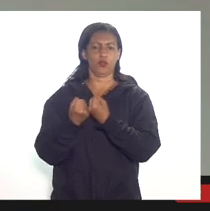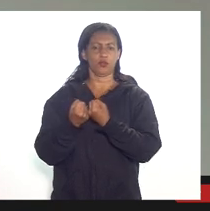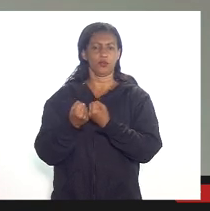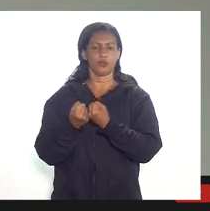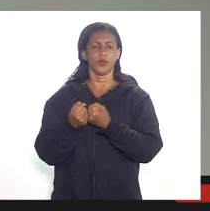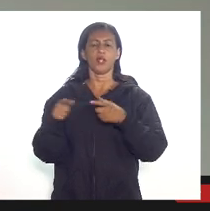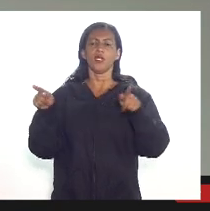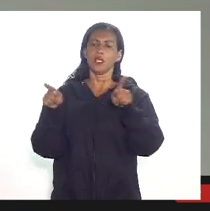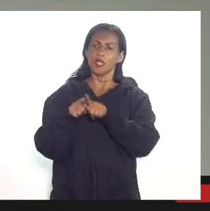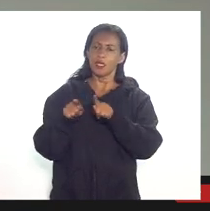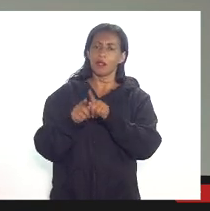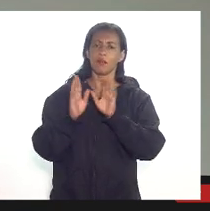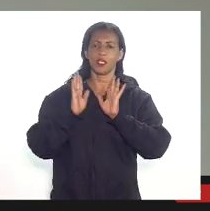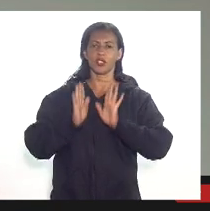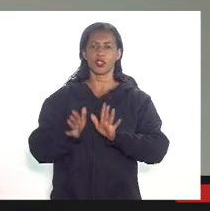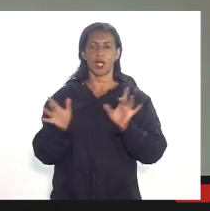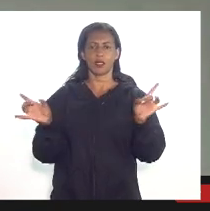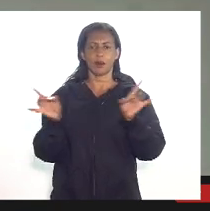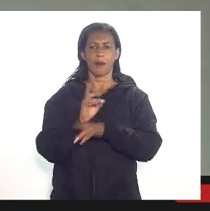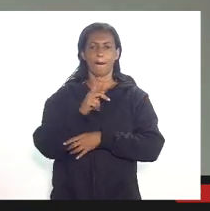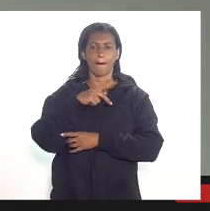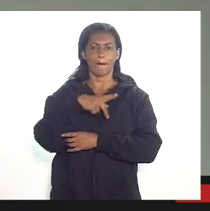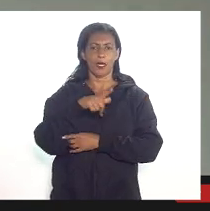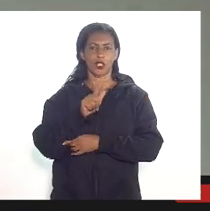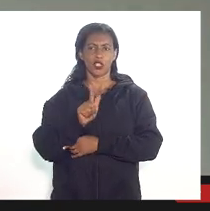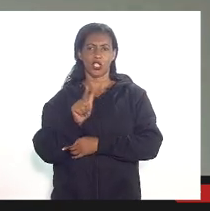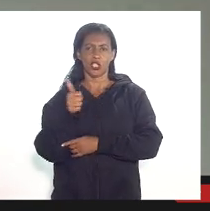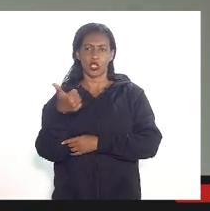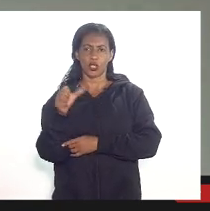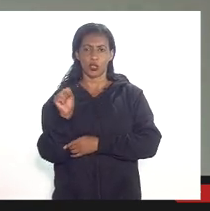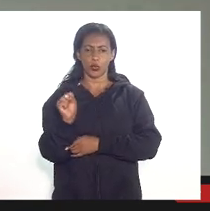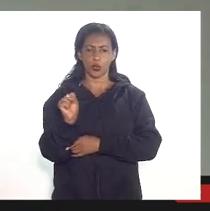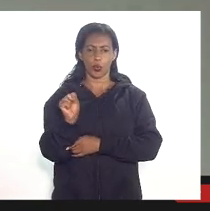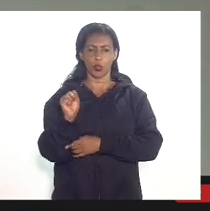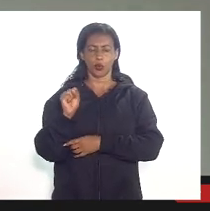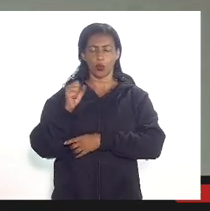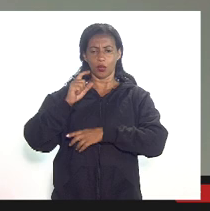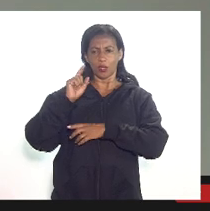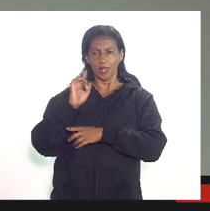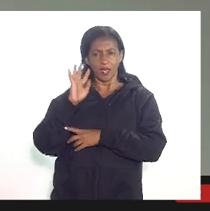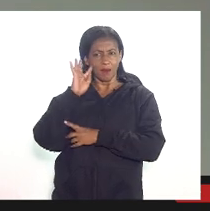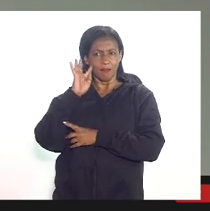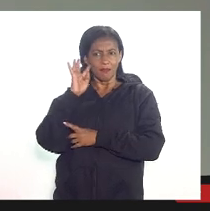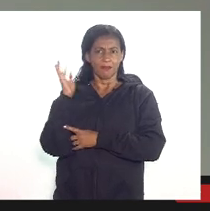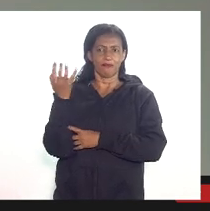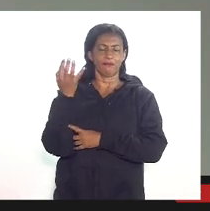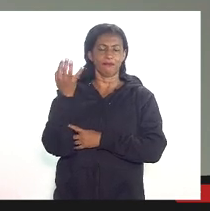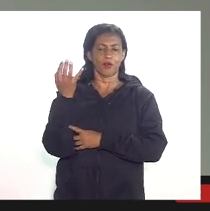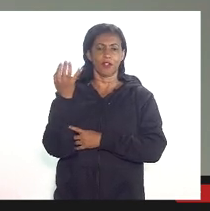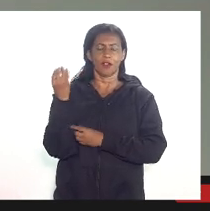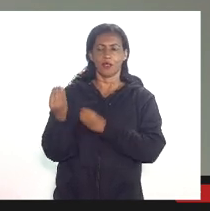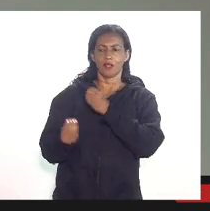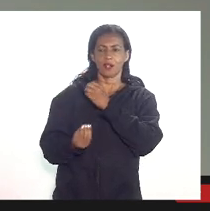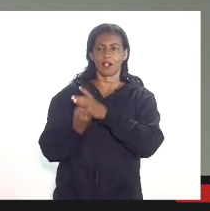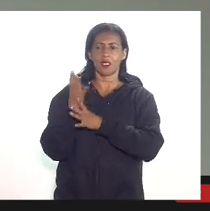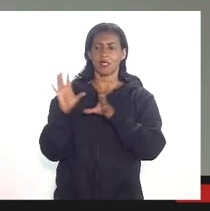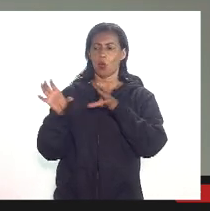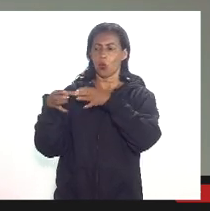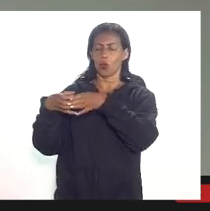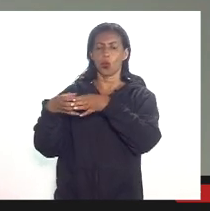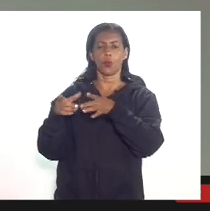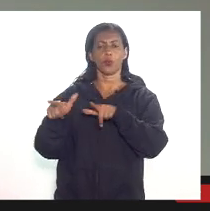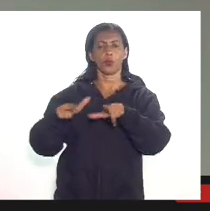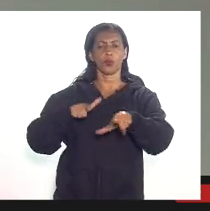também está muito bem encaminhado com a PG18, que é a Procuradoria responsável pelo tema, uma parceria para a criação de grupo de trabalho